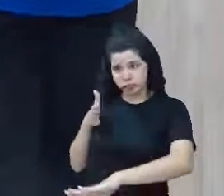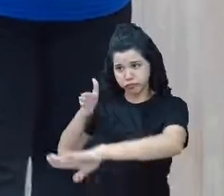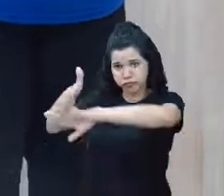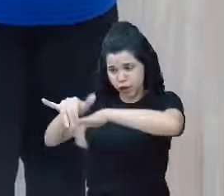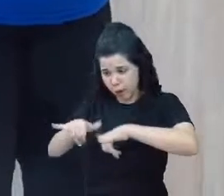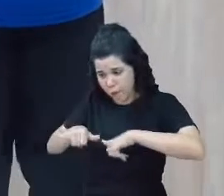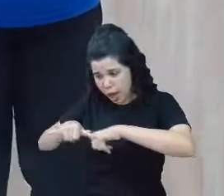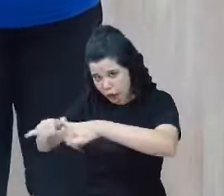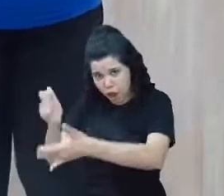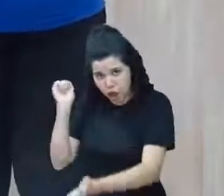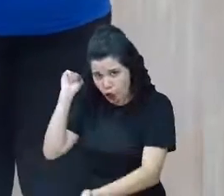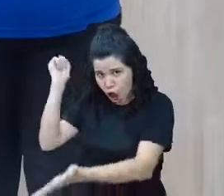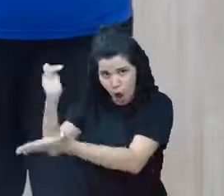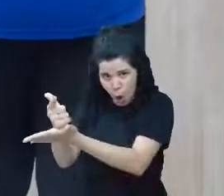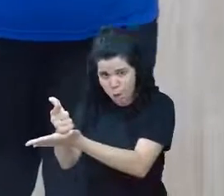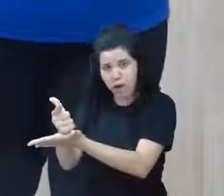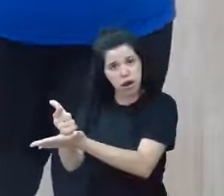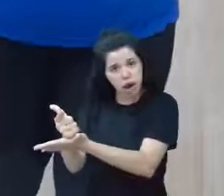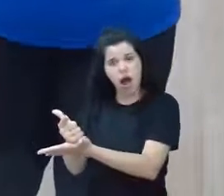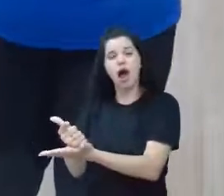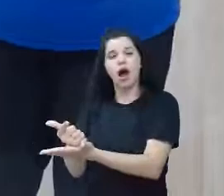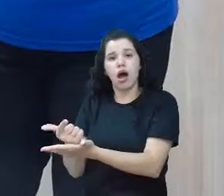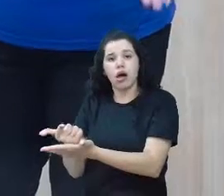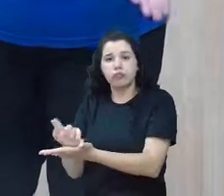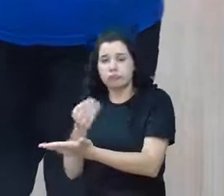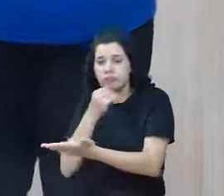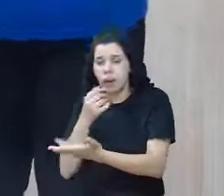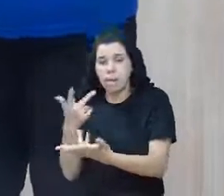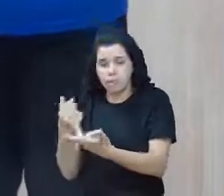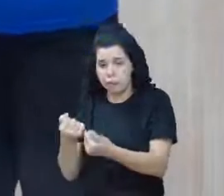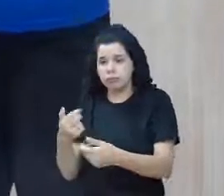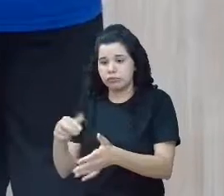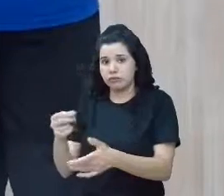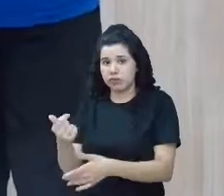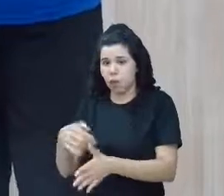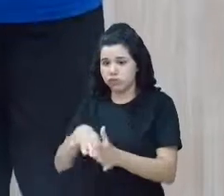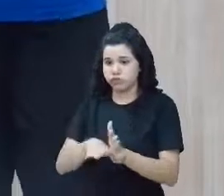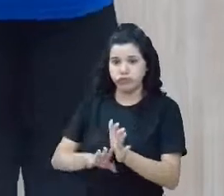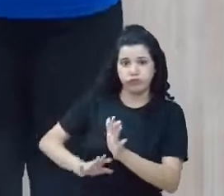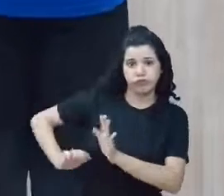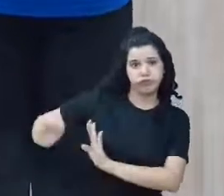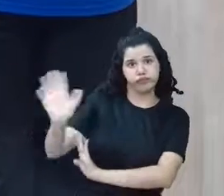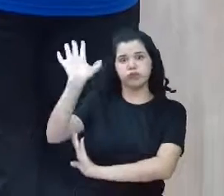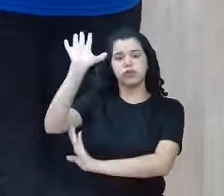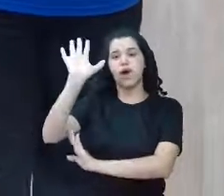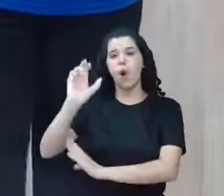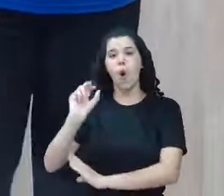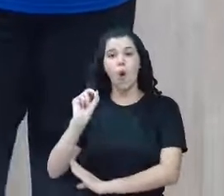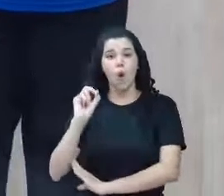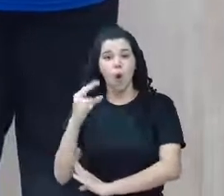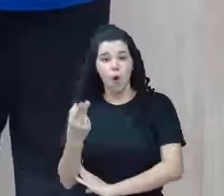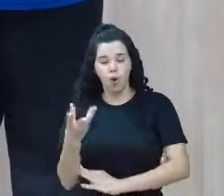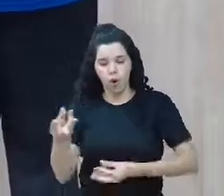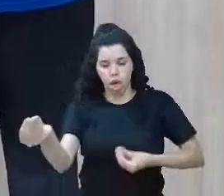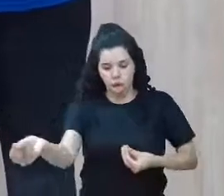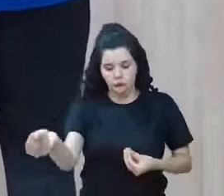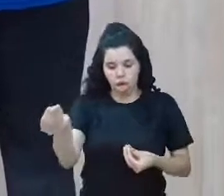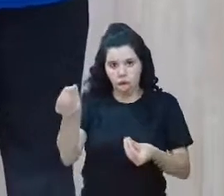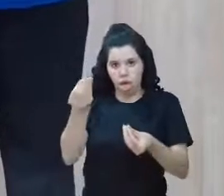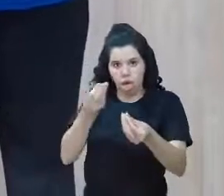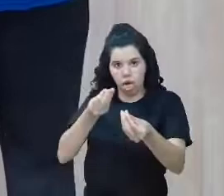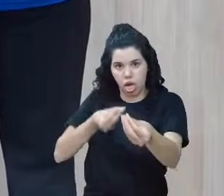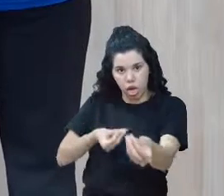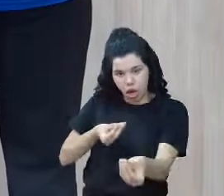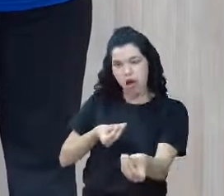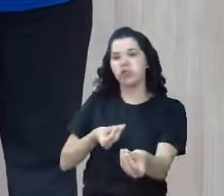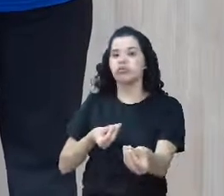para um supermercado mais perto e compra com até mesmo o preço mais caro? Ou ela vai ter que trocar esse produto que falta